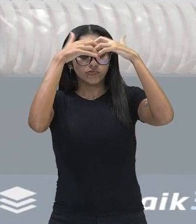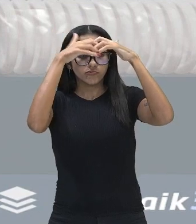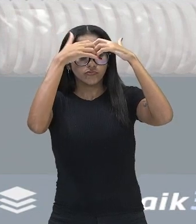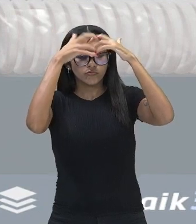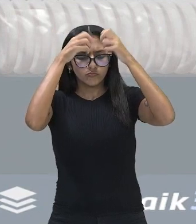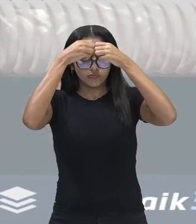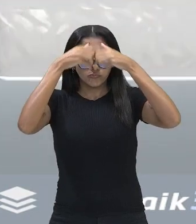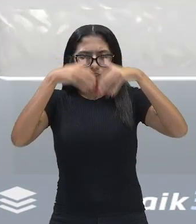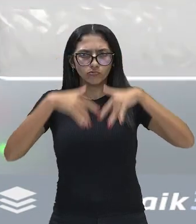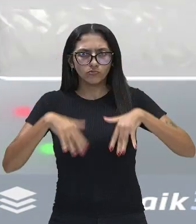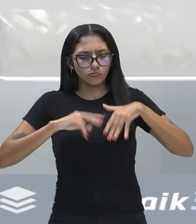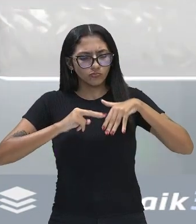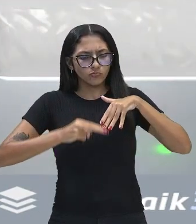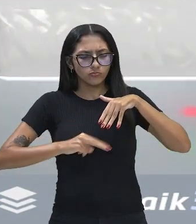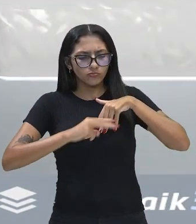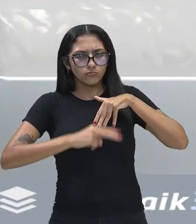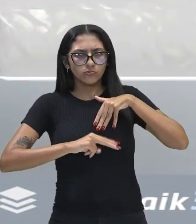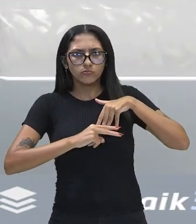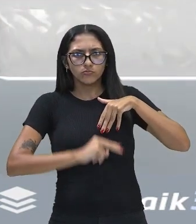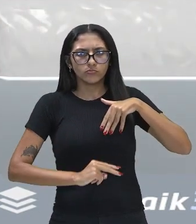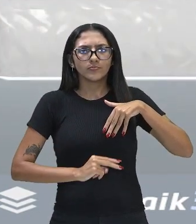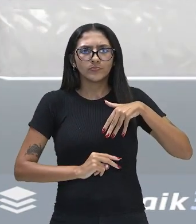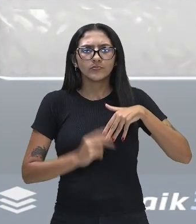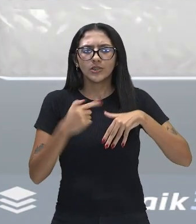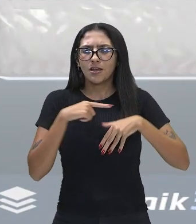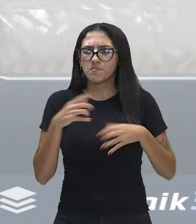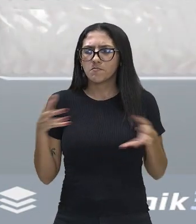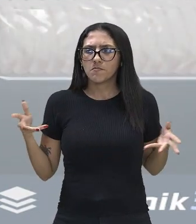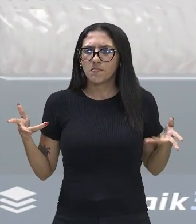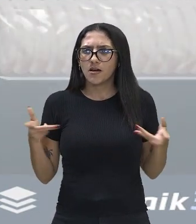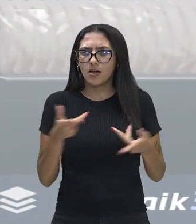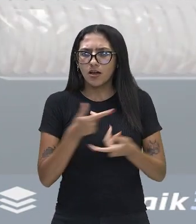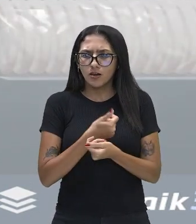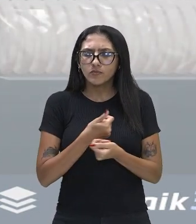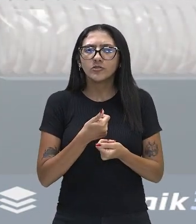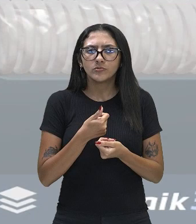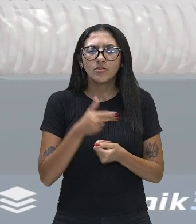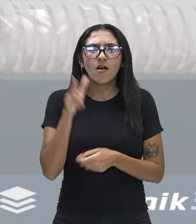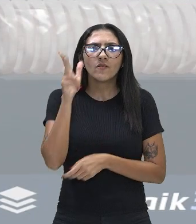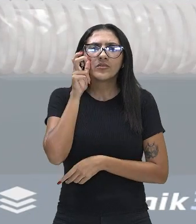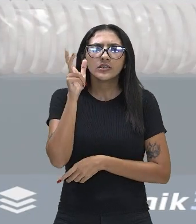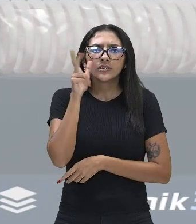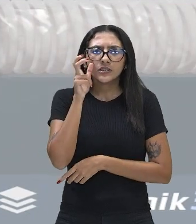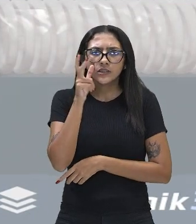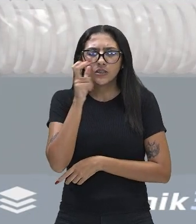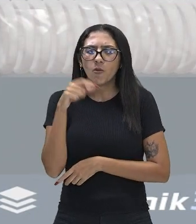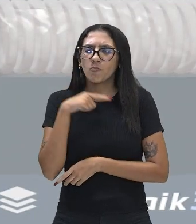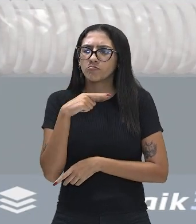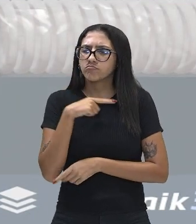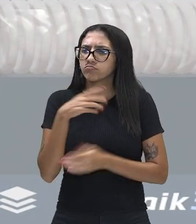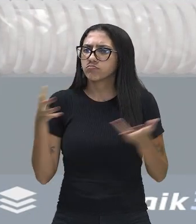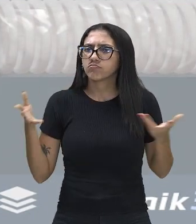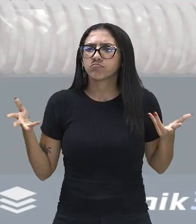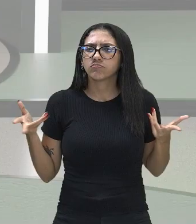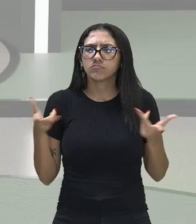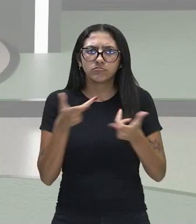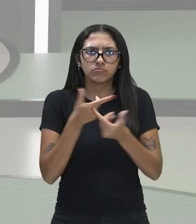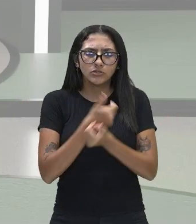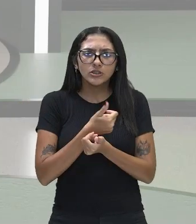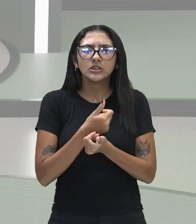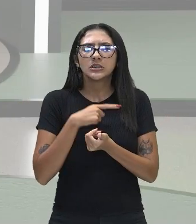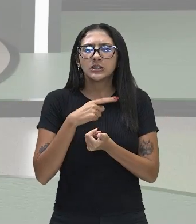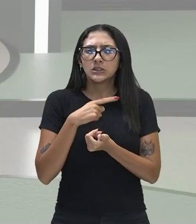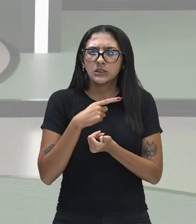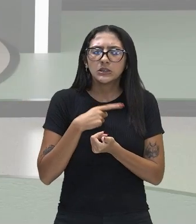visualizando, certo? É um processo fantástico. O sentido da visão, gente, ele é impressionante e tem todo um arcabouço,